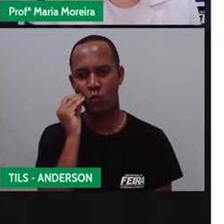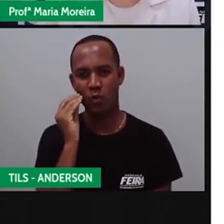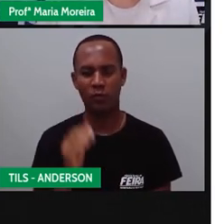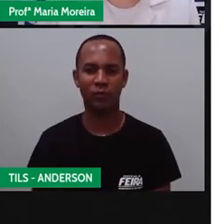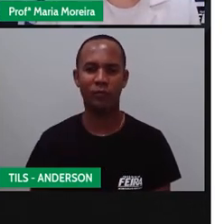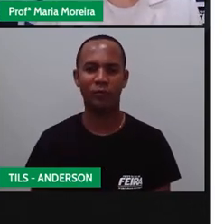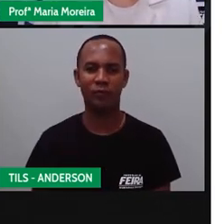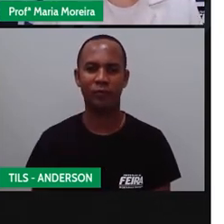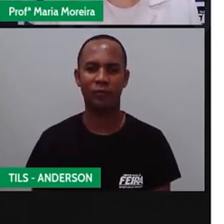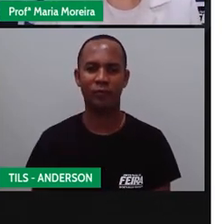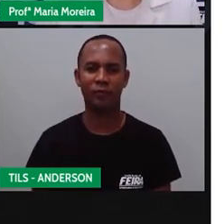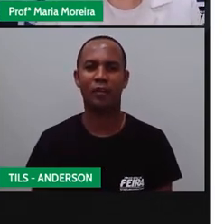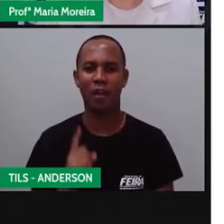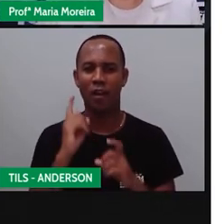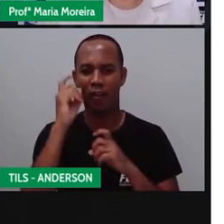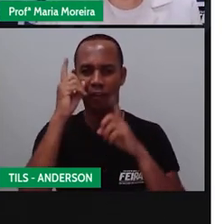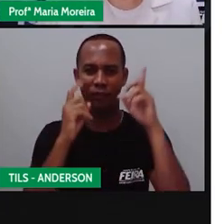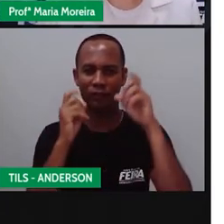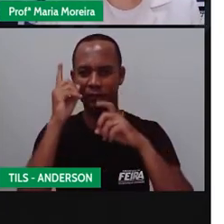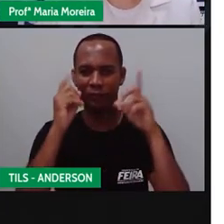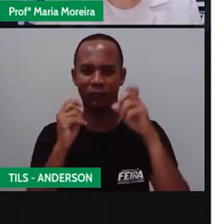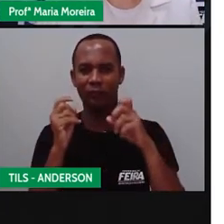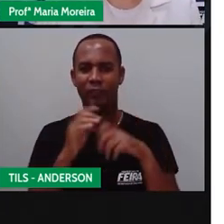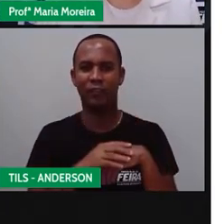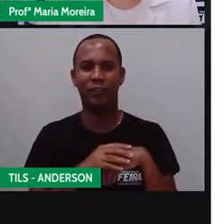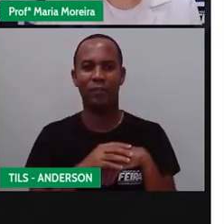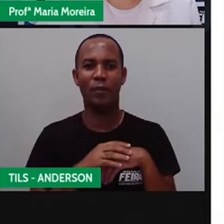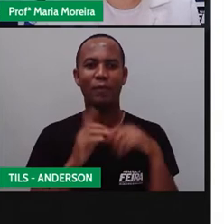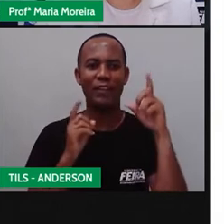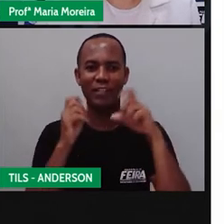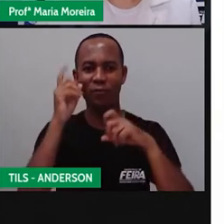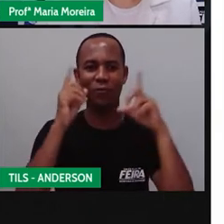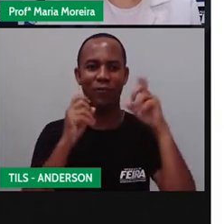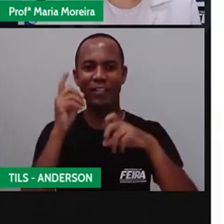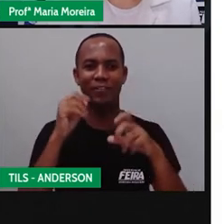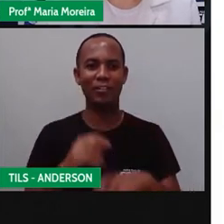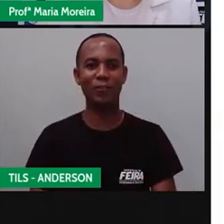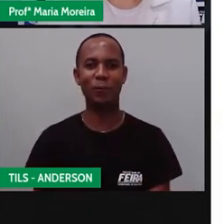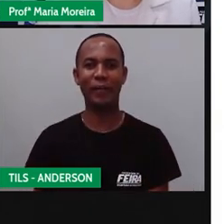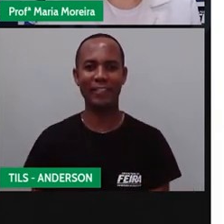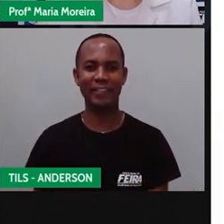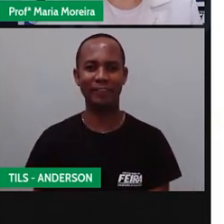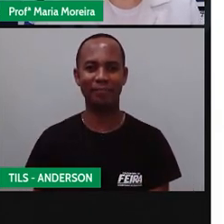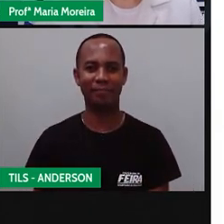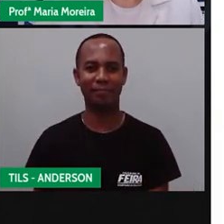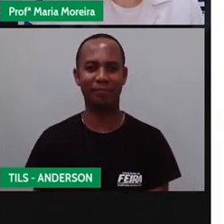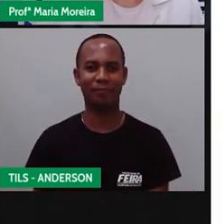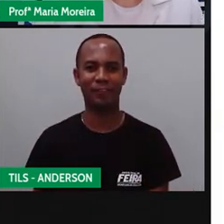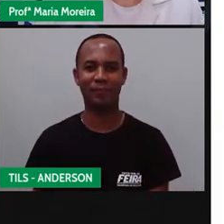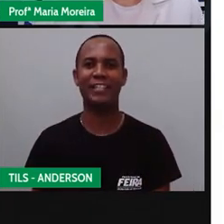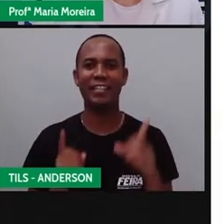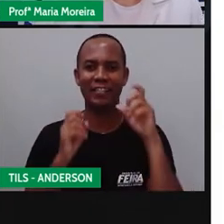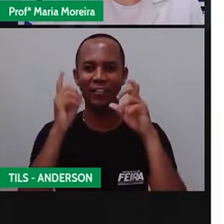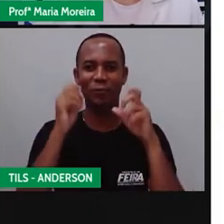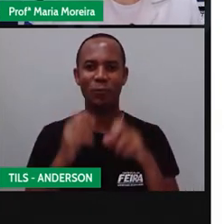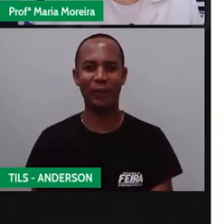demonstram o quê? Determinados sentimentos e também expressam o quê? Comunicação. Oi?